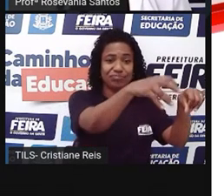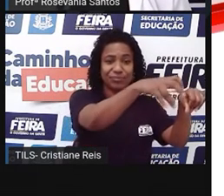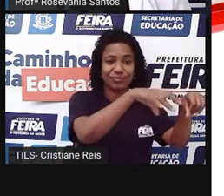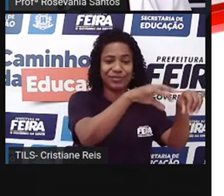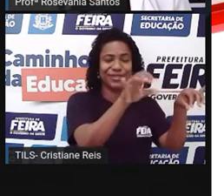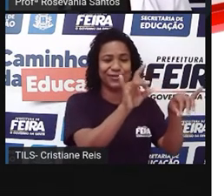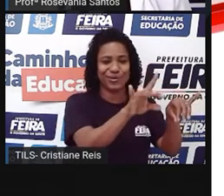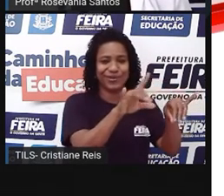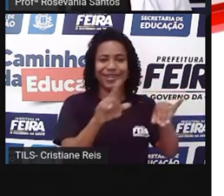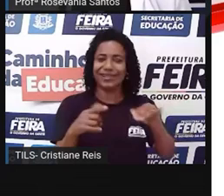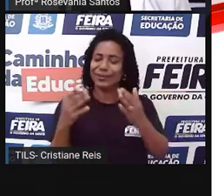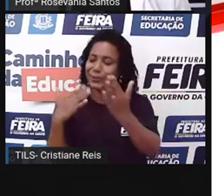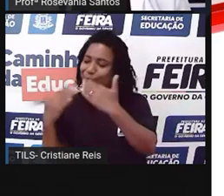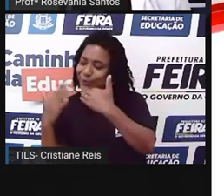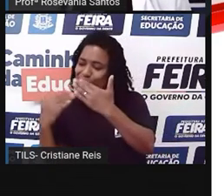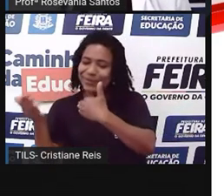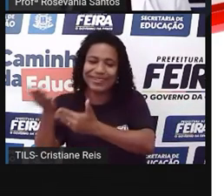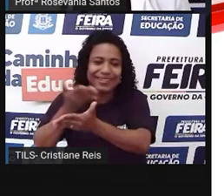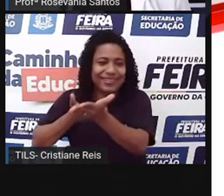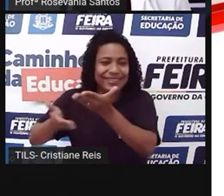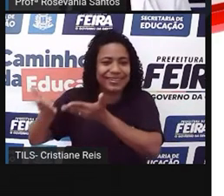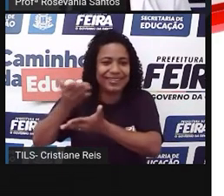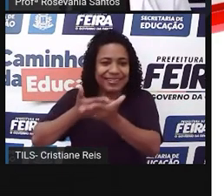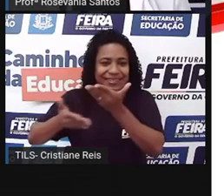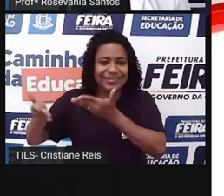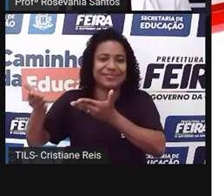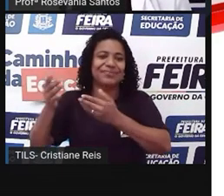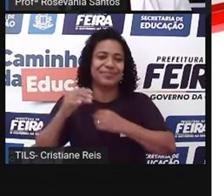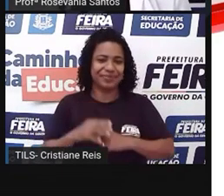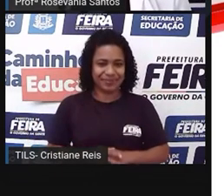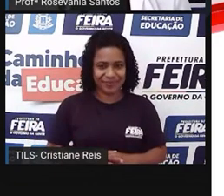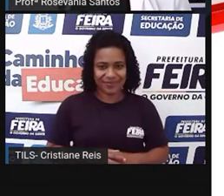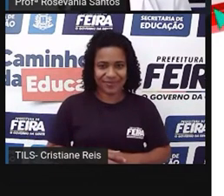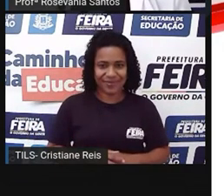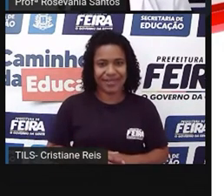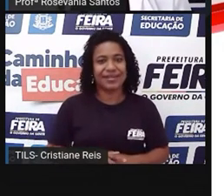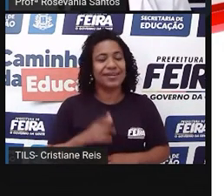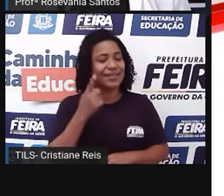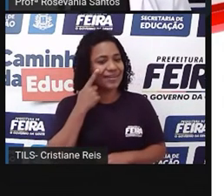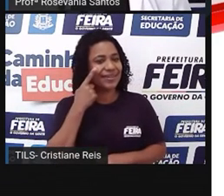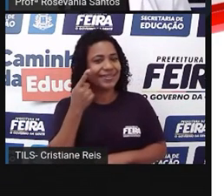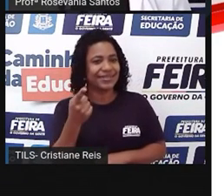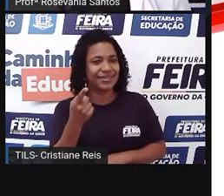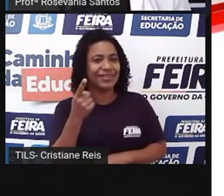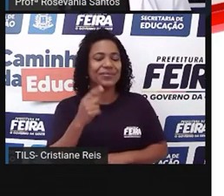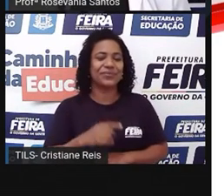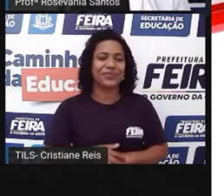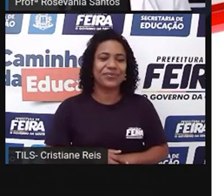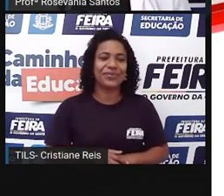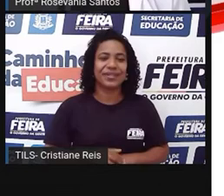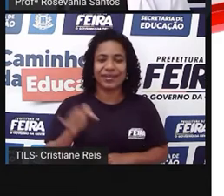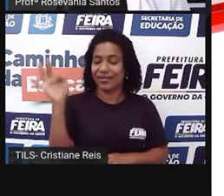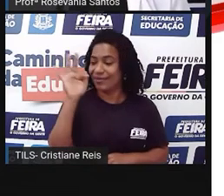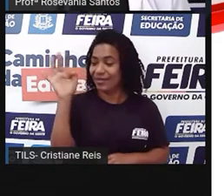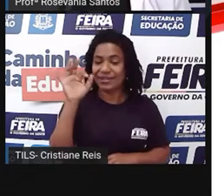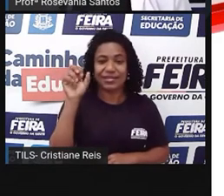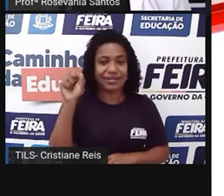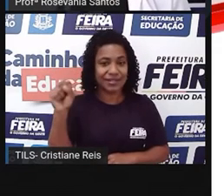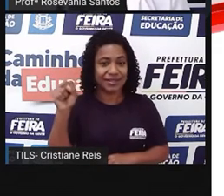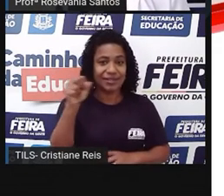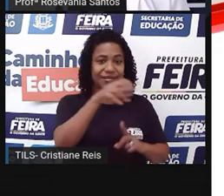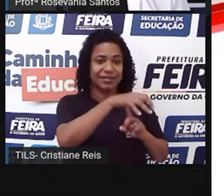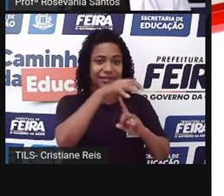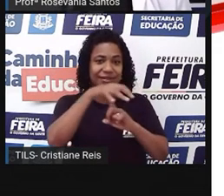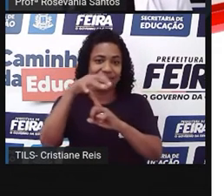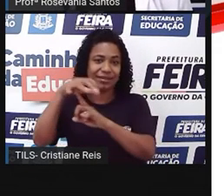aposentados, o público, né? Principal dessas feiras. Bom, aqui em Feira de Santana, destaquei três feiras